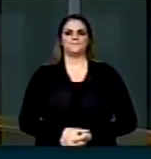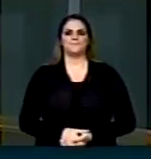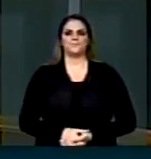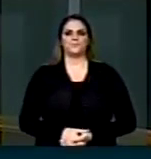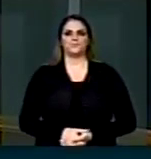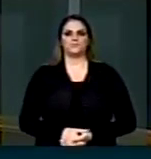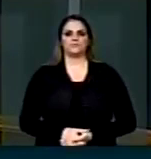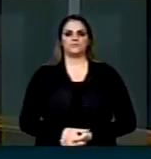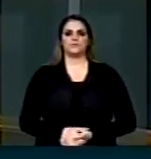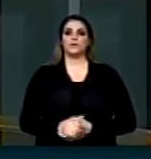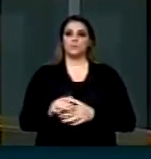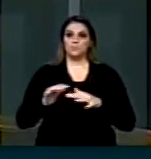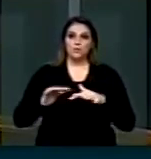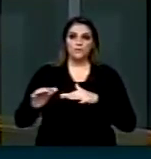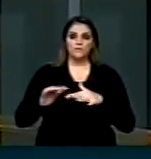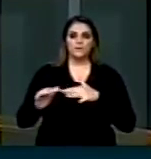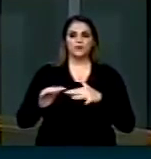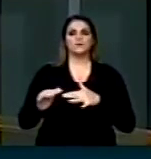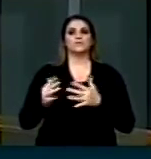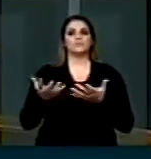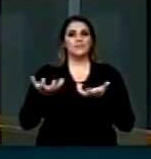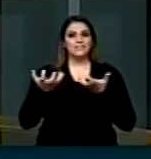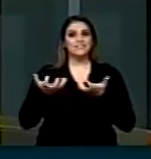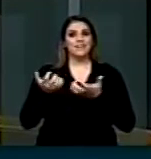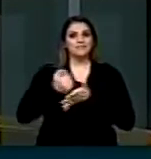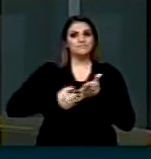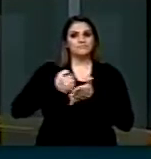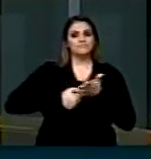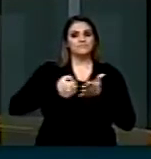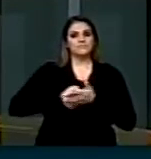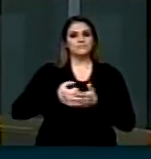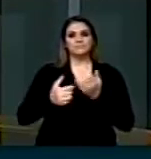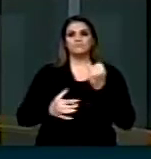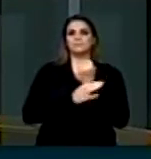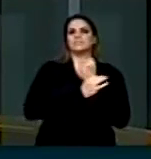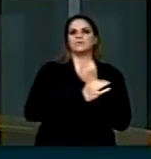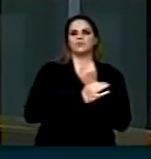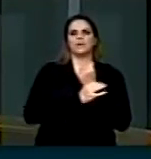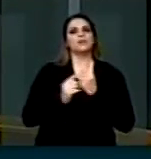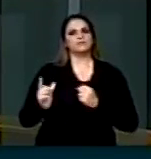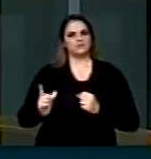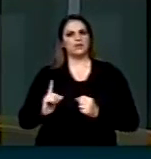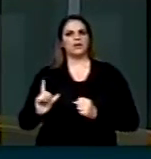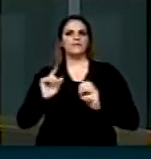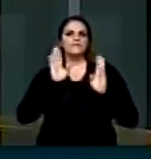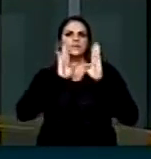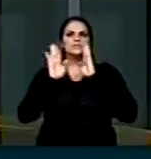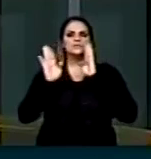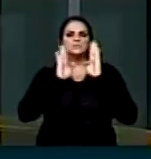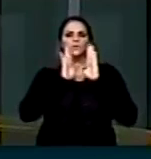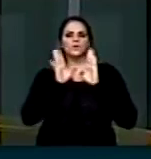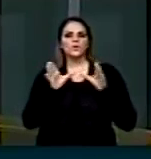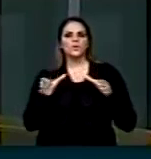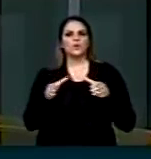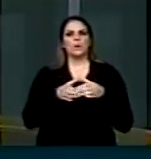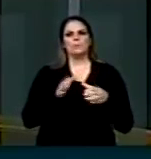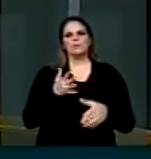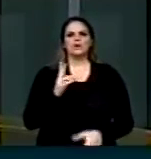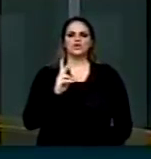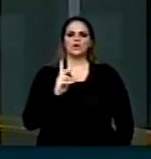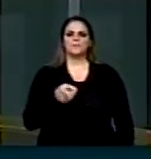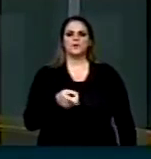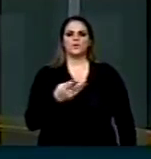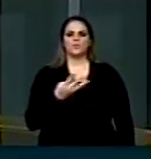movimento Segurança USP Arredores, que mantém uma comunidade no Facebook com cerca de 2